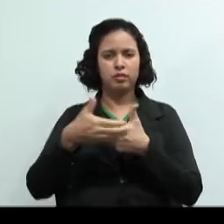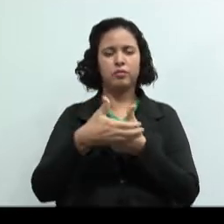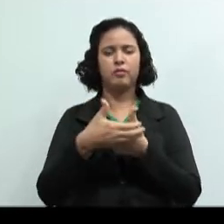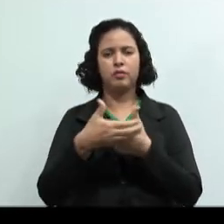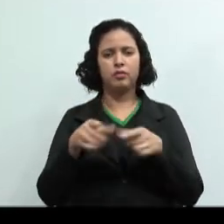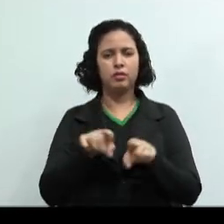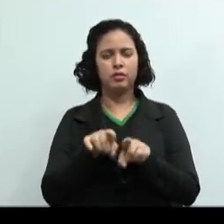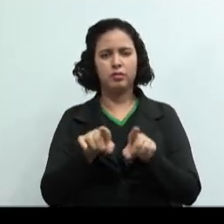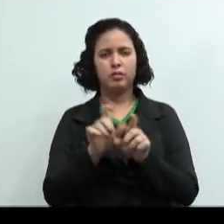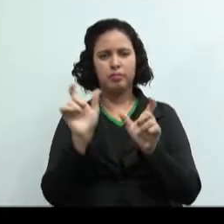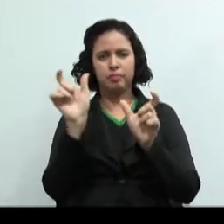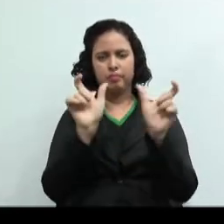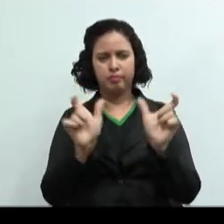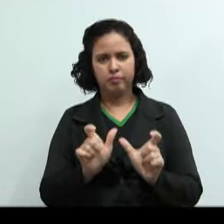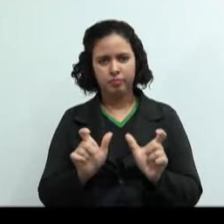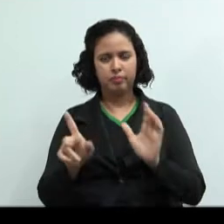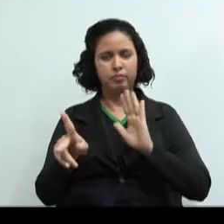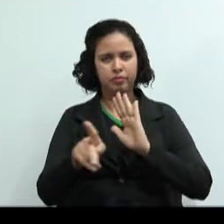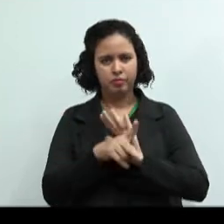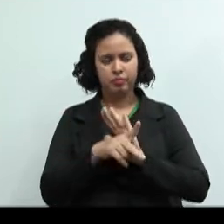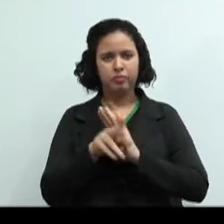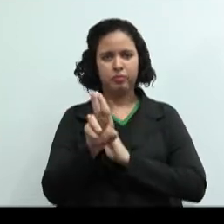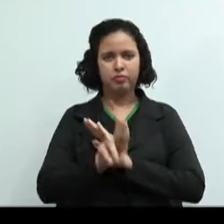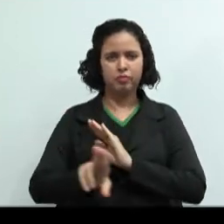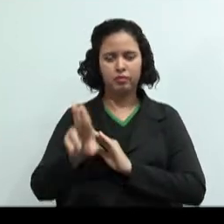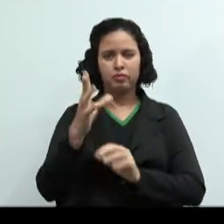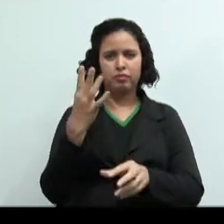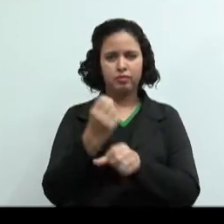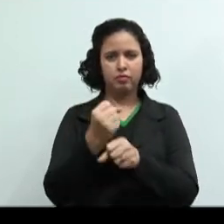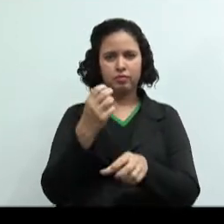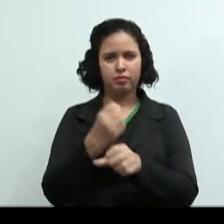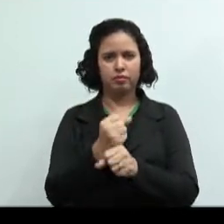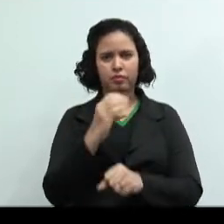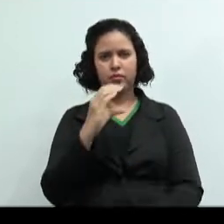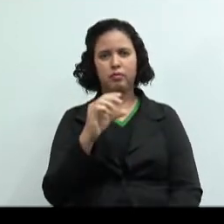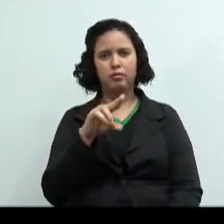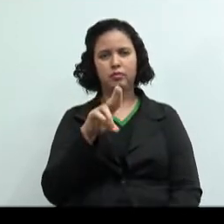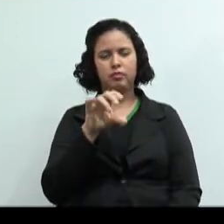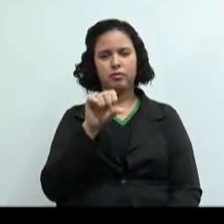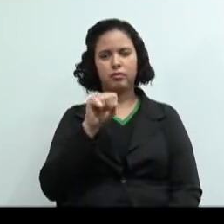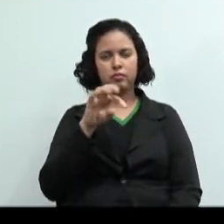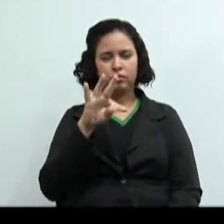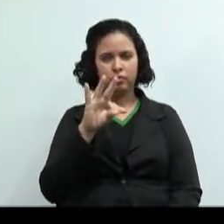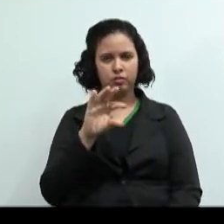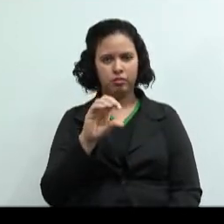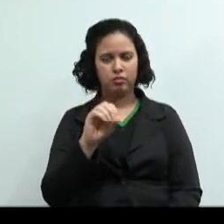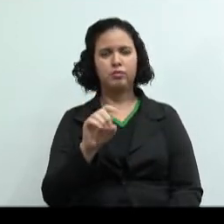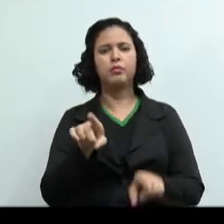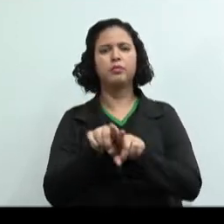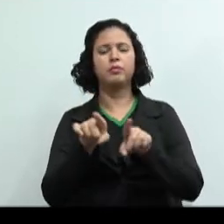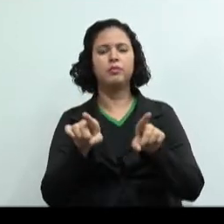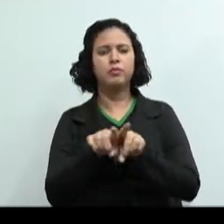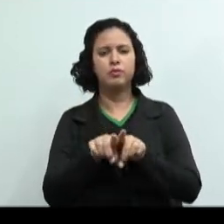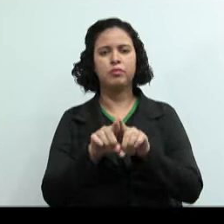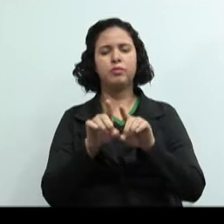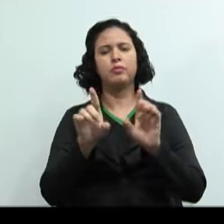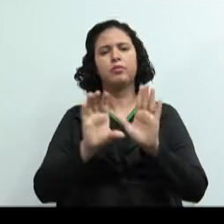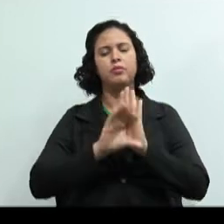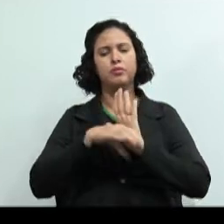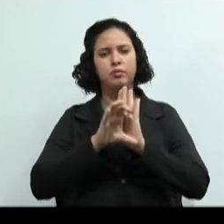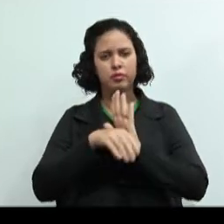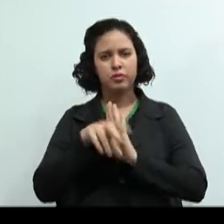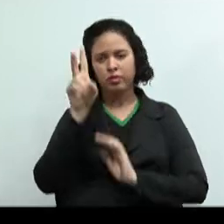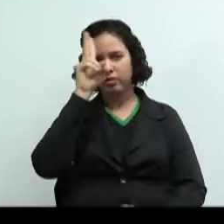e expressões utilizadas pela contabilidade de custos, seu conceito, história, objetivos